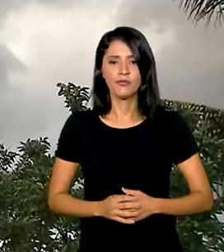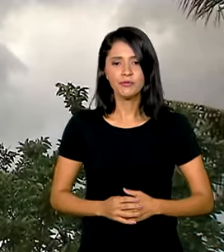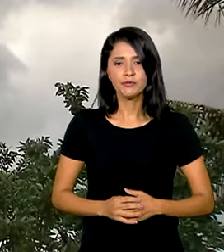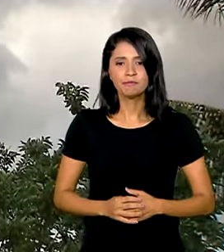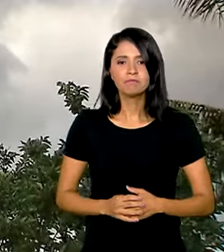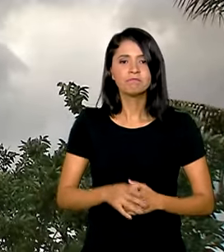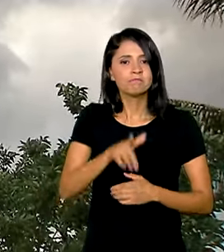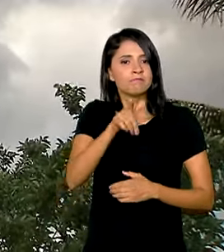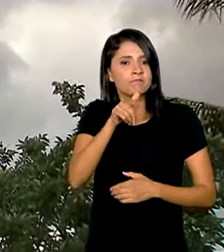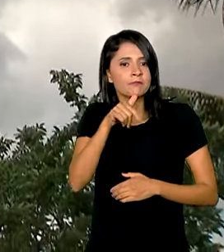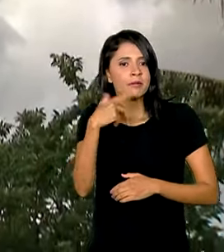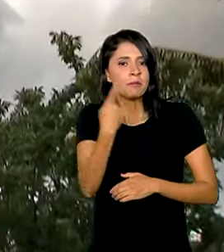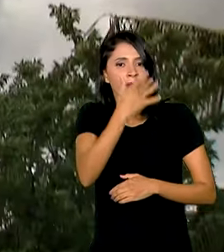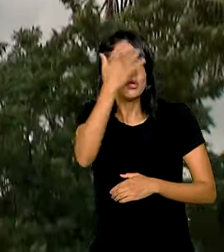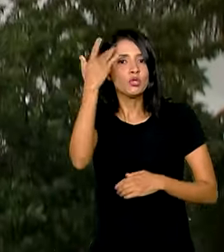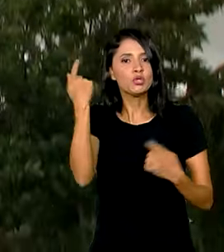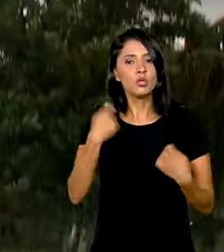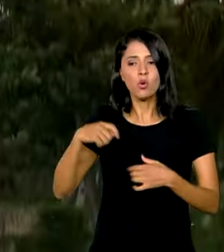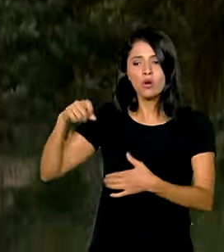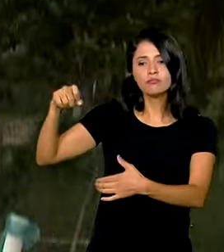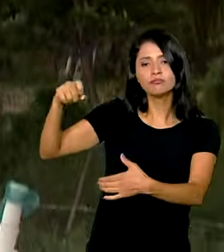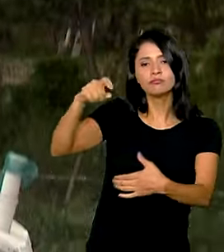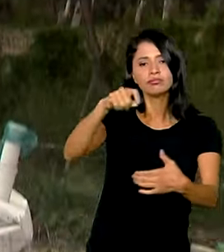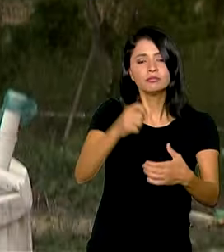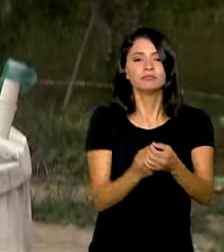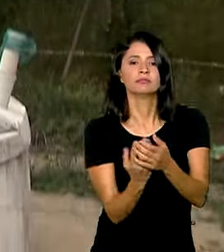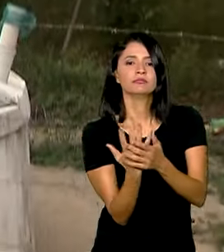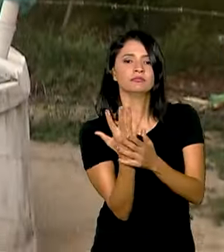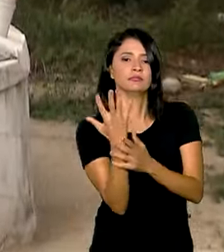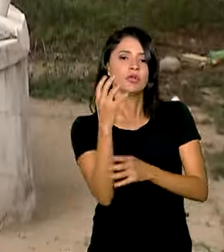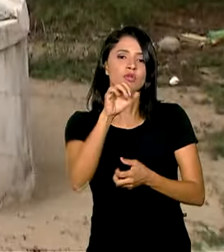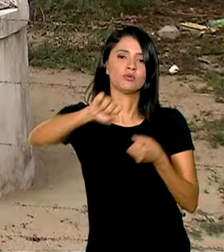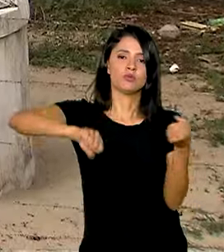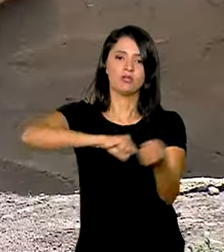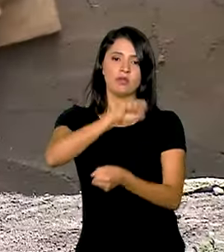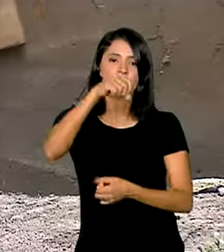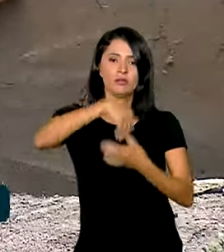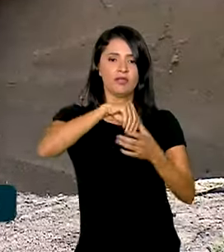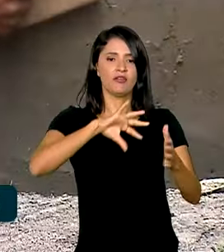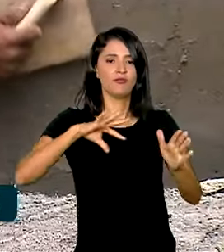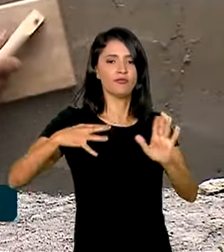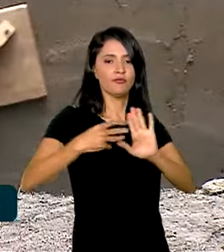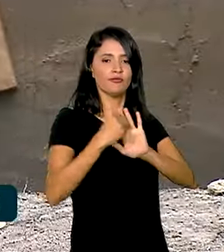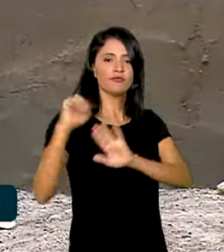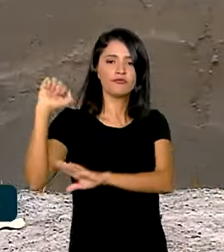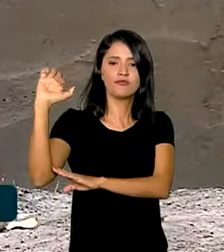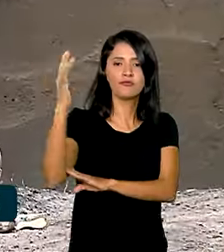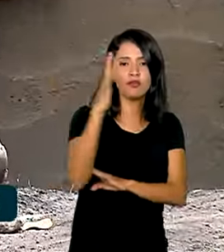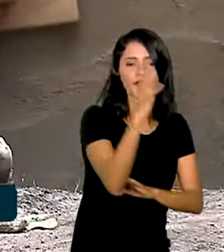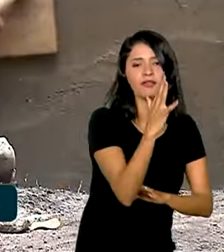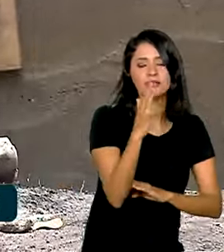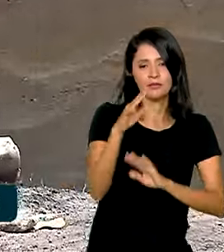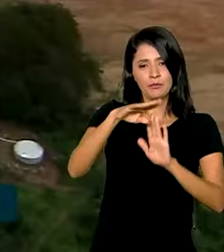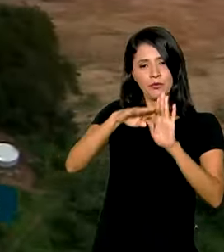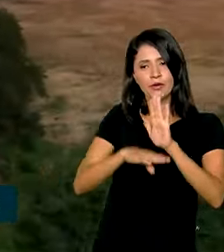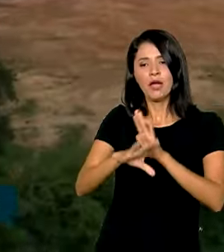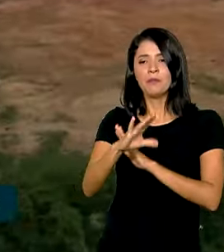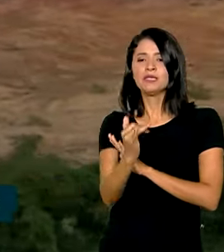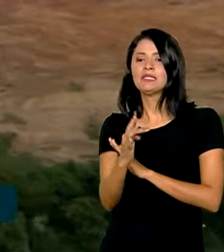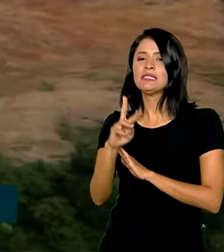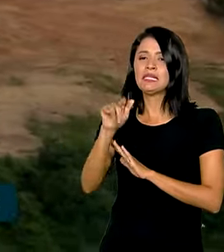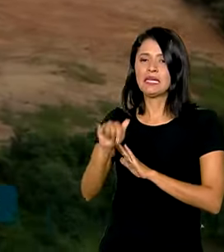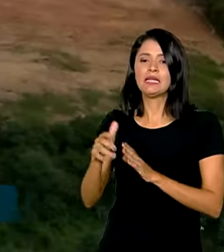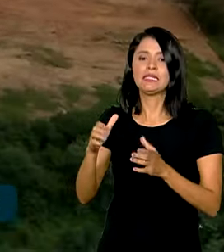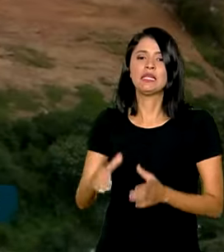Água para quem produz de forma sustentável na floresta amazônica. Por meio do programa Cisternas, 4